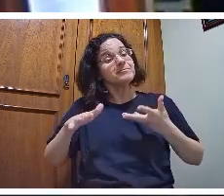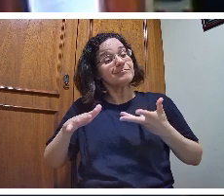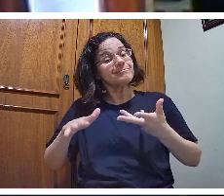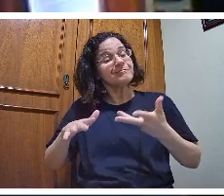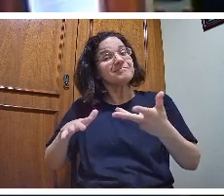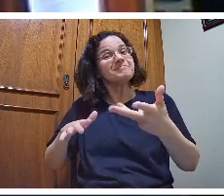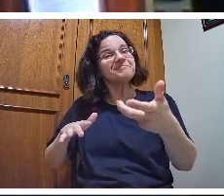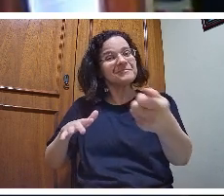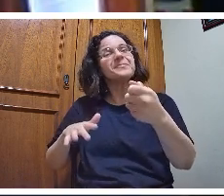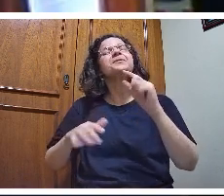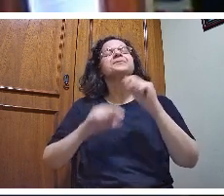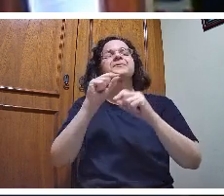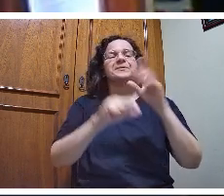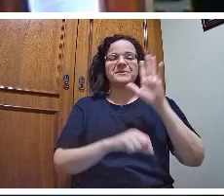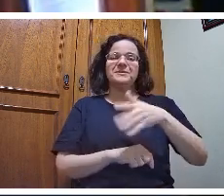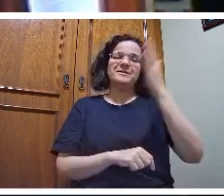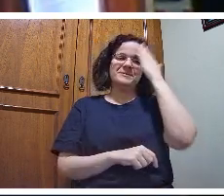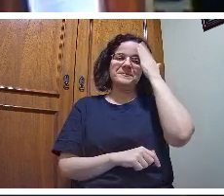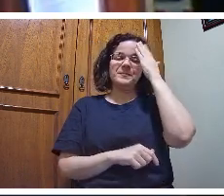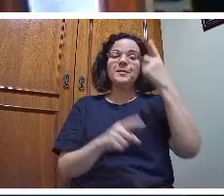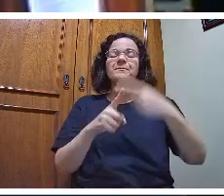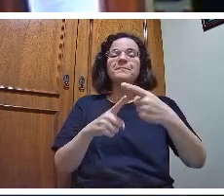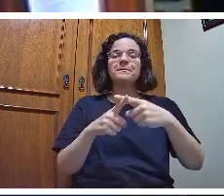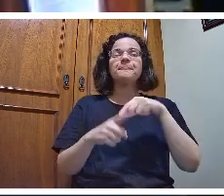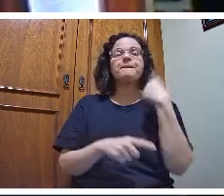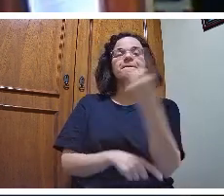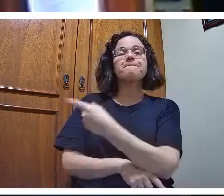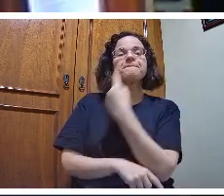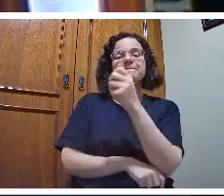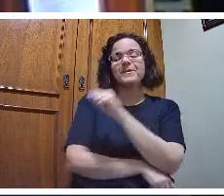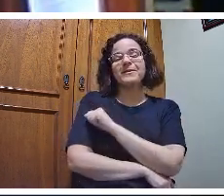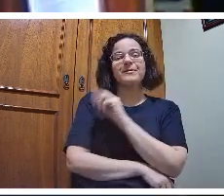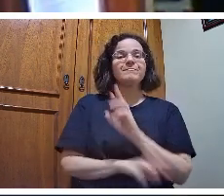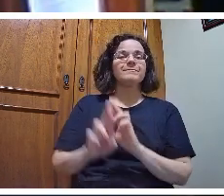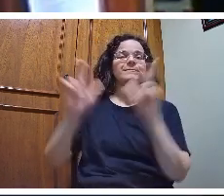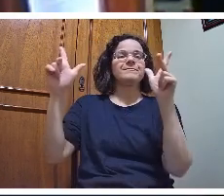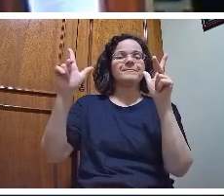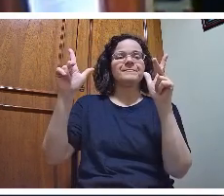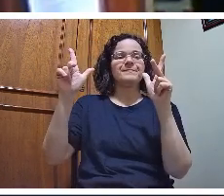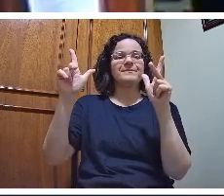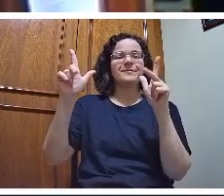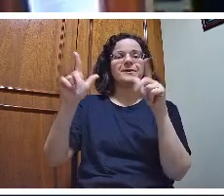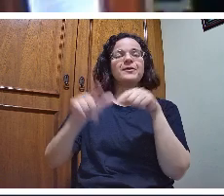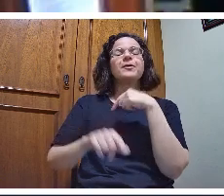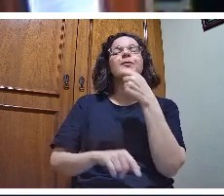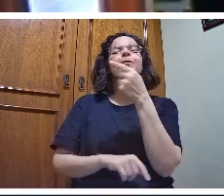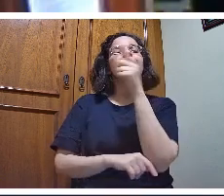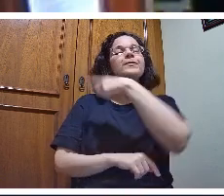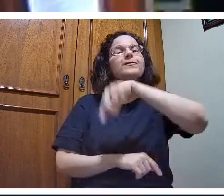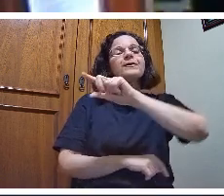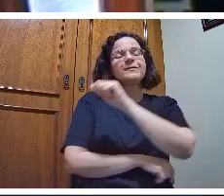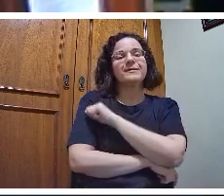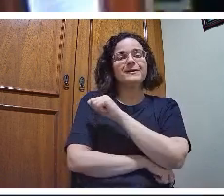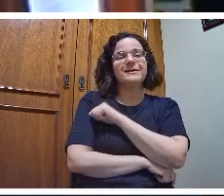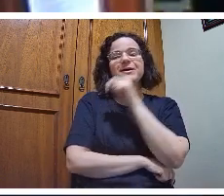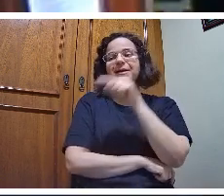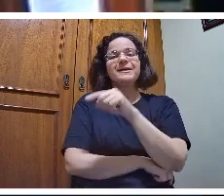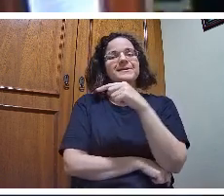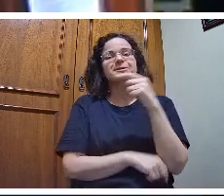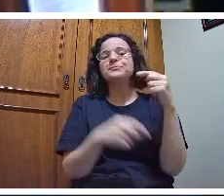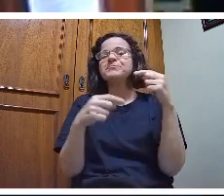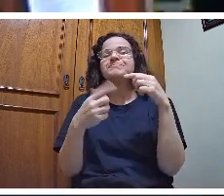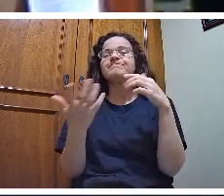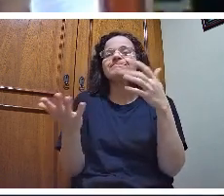alunos são outros. os nossos alunos não têm medo do novo, da